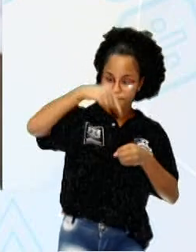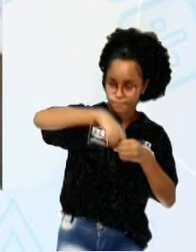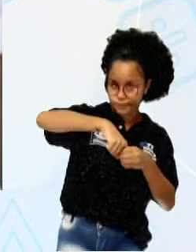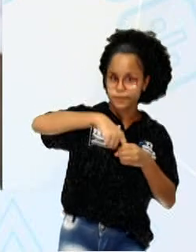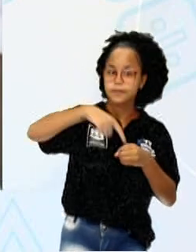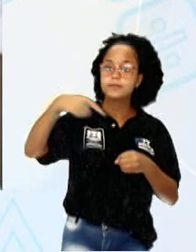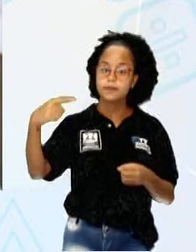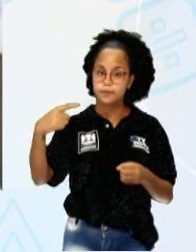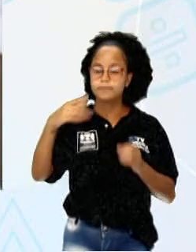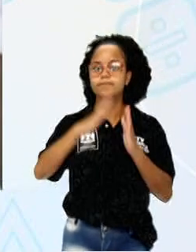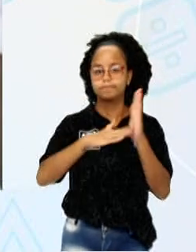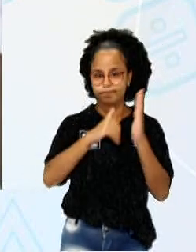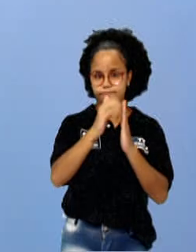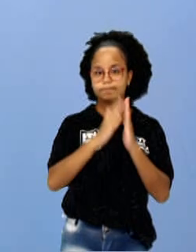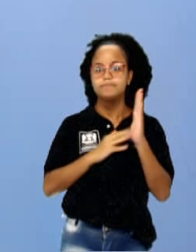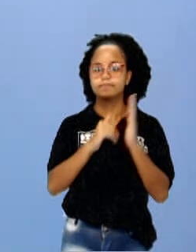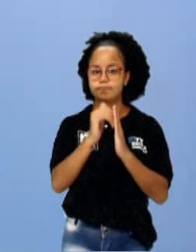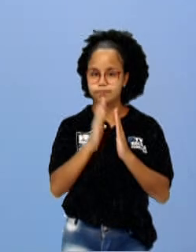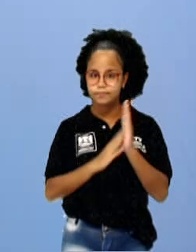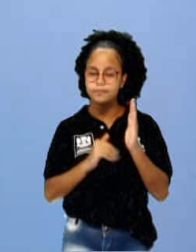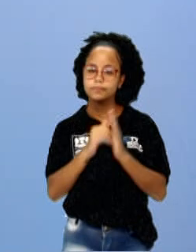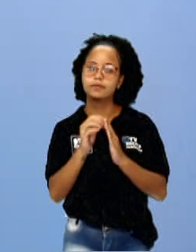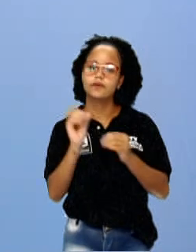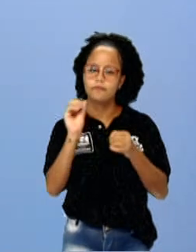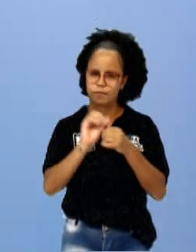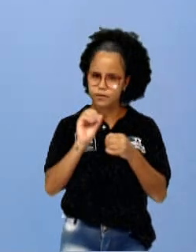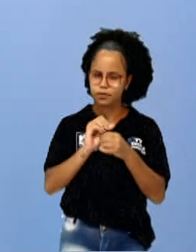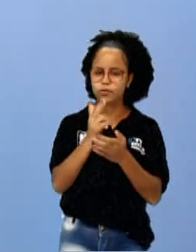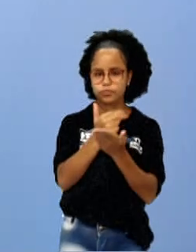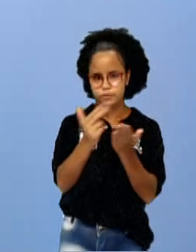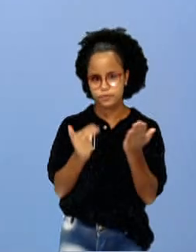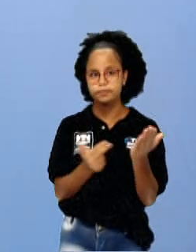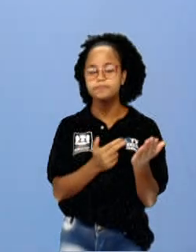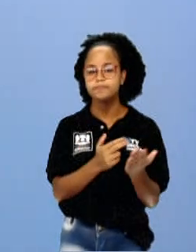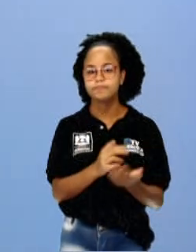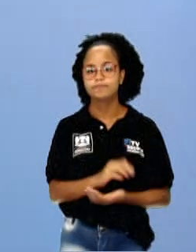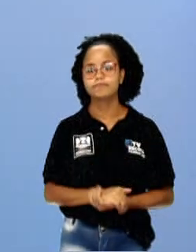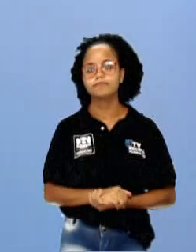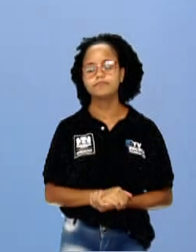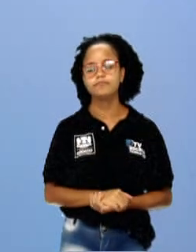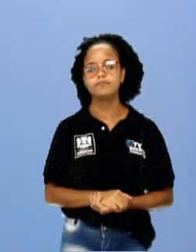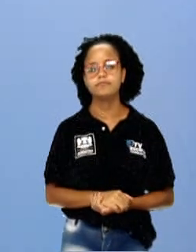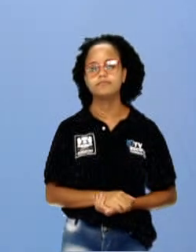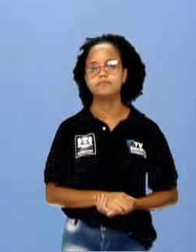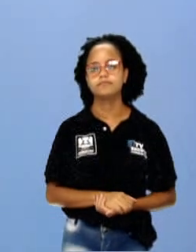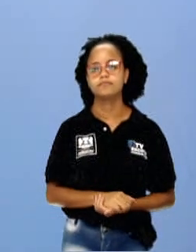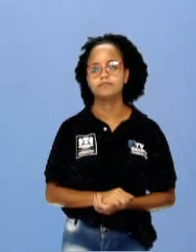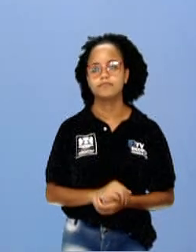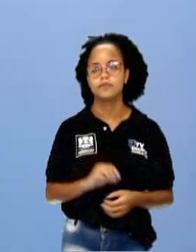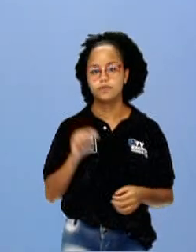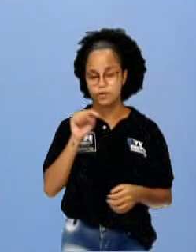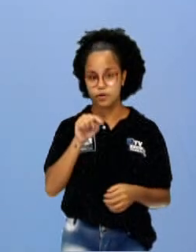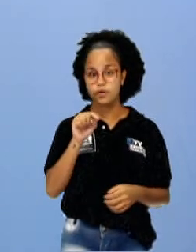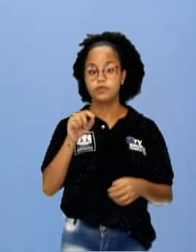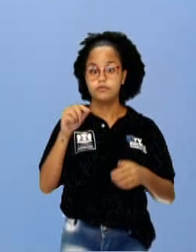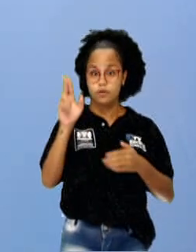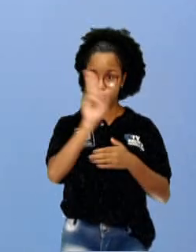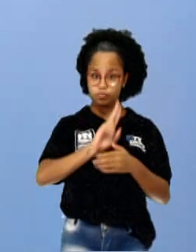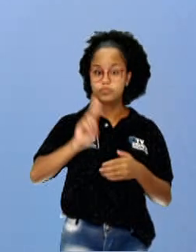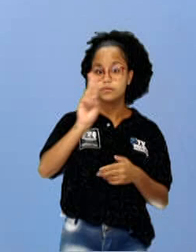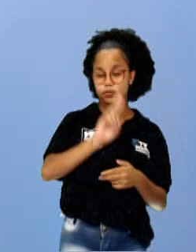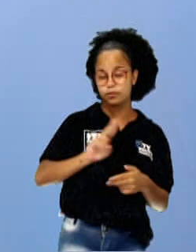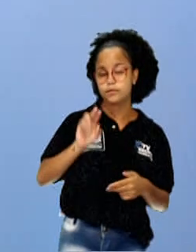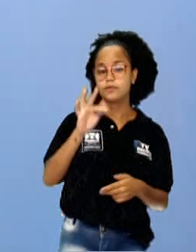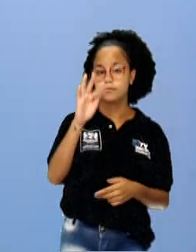pincel. Que é o que vai tornar a obra possível. É com o pincel que eu vou fazer a obra. É a ferramenta que eu vou usar. É o